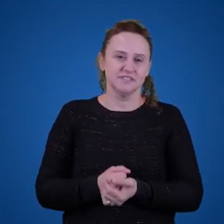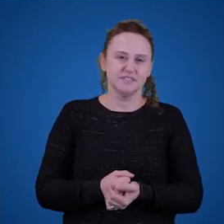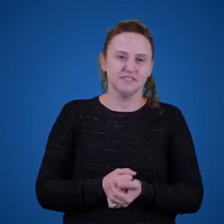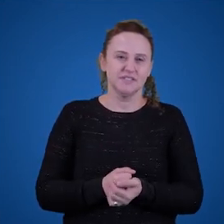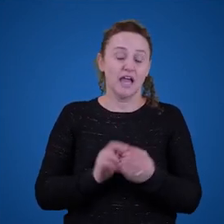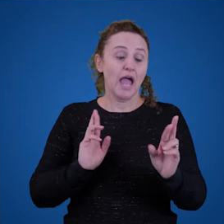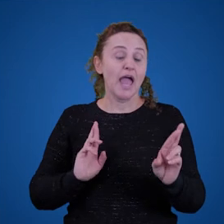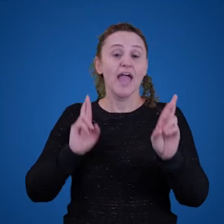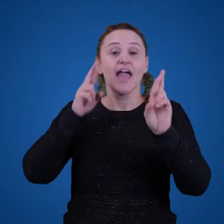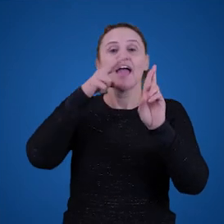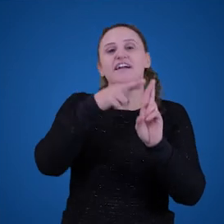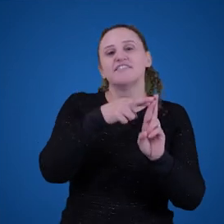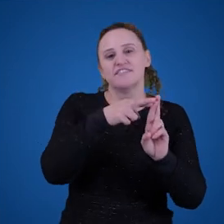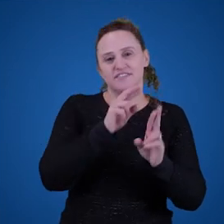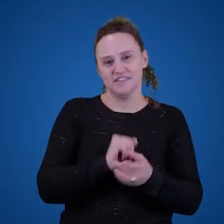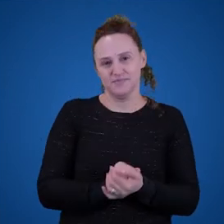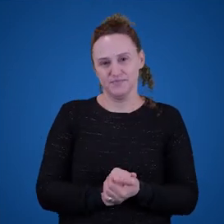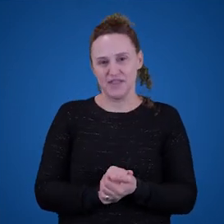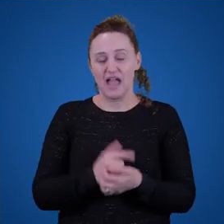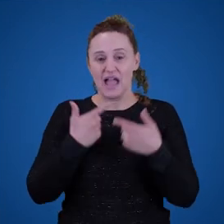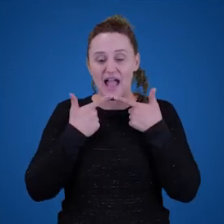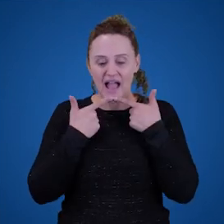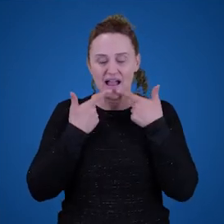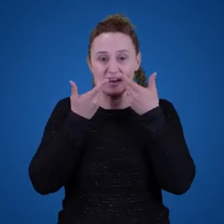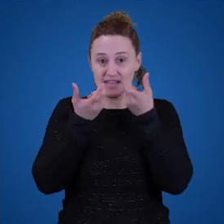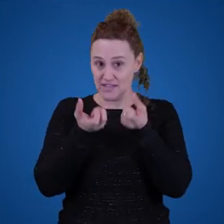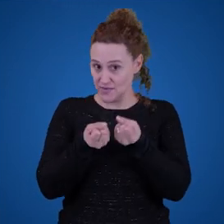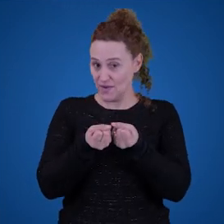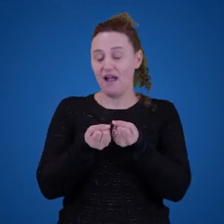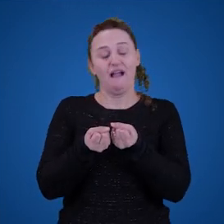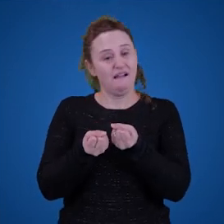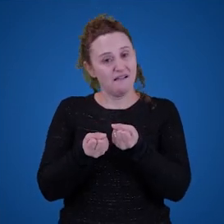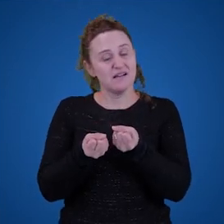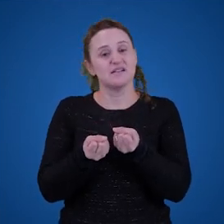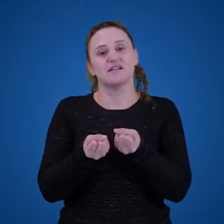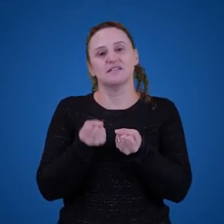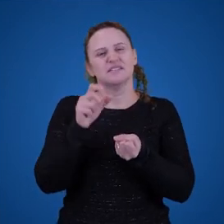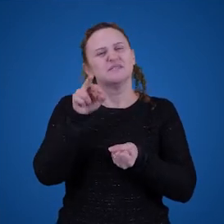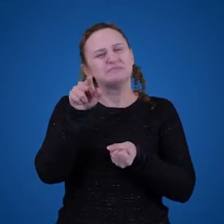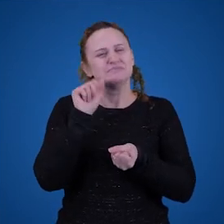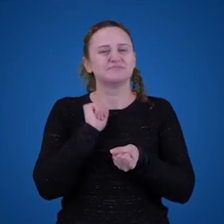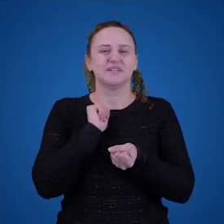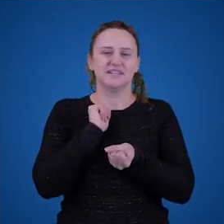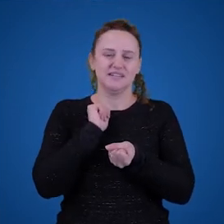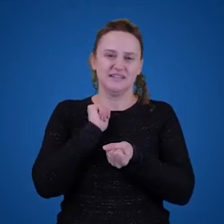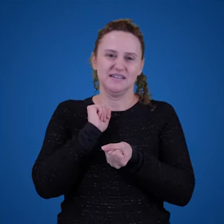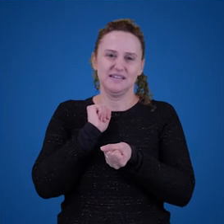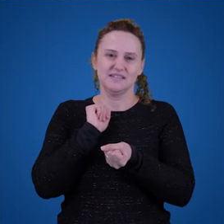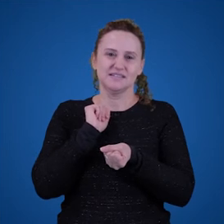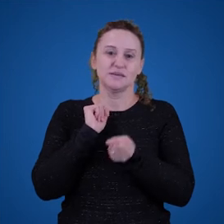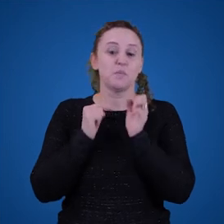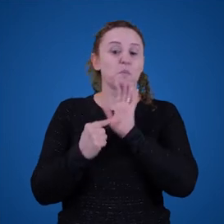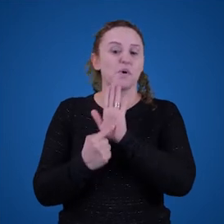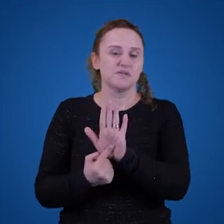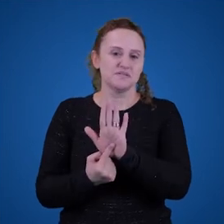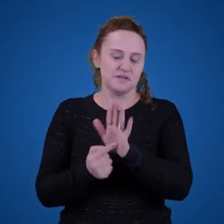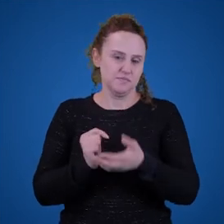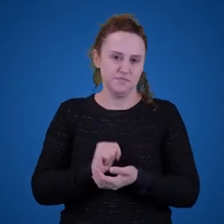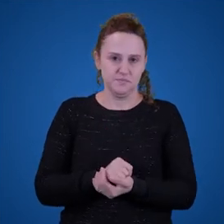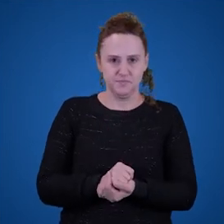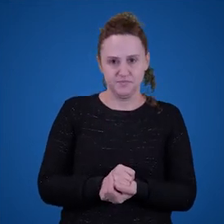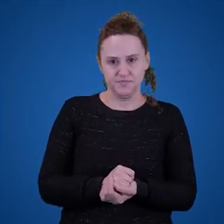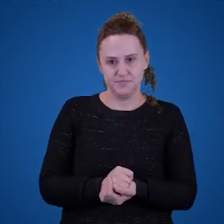referir objetos. A nossa linguagem como um todo parece referir objetos, né? Ou grande parte dela, né?